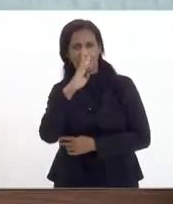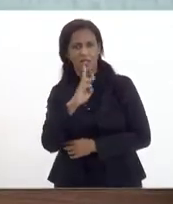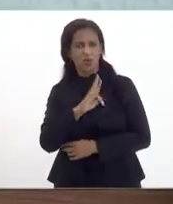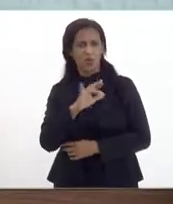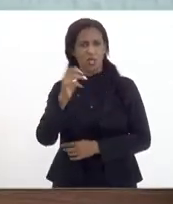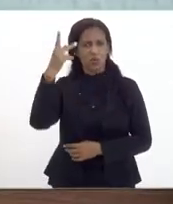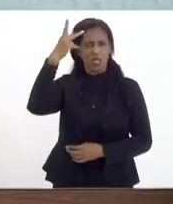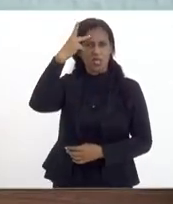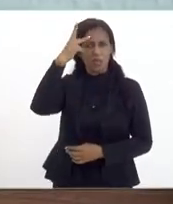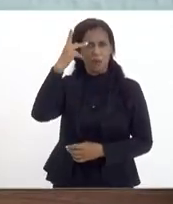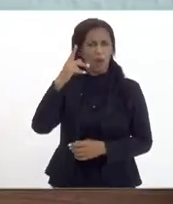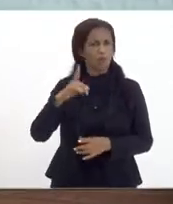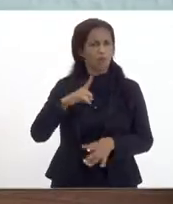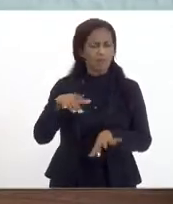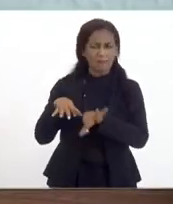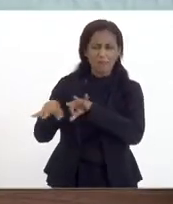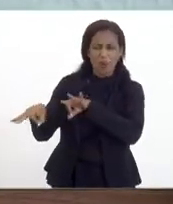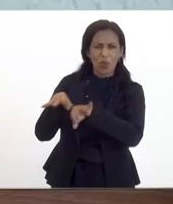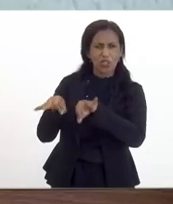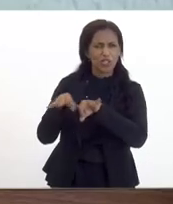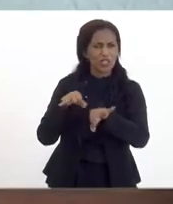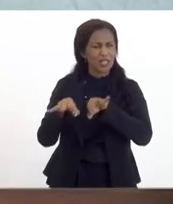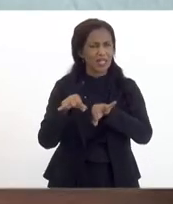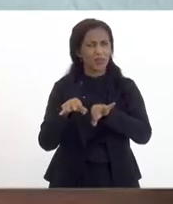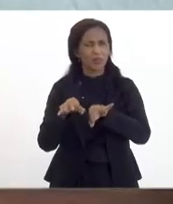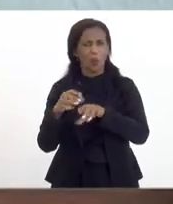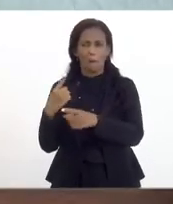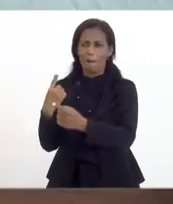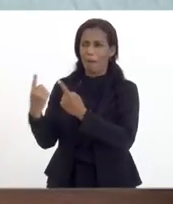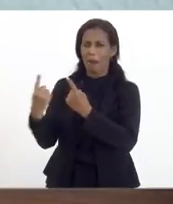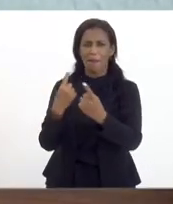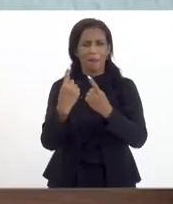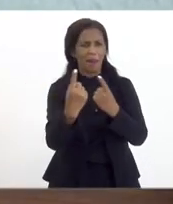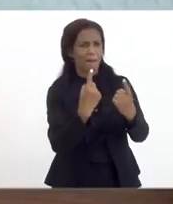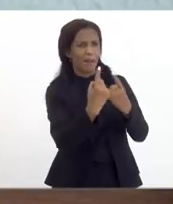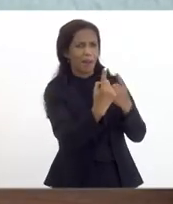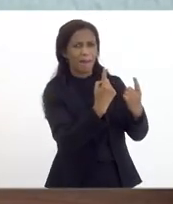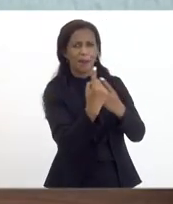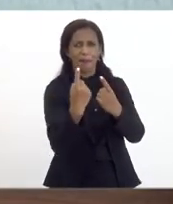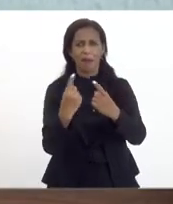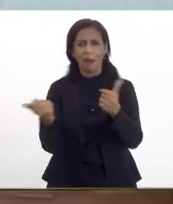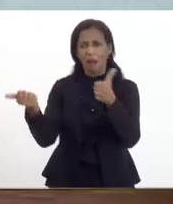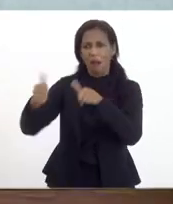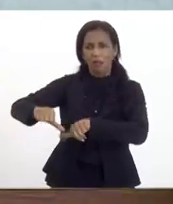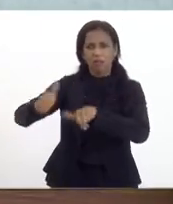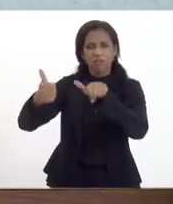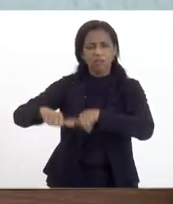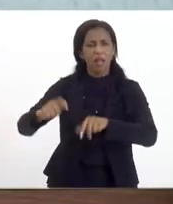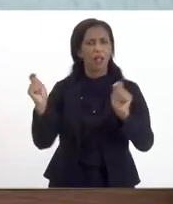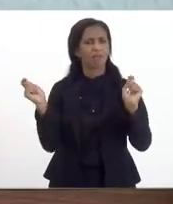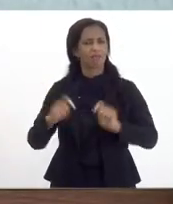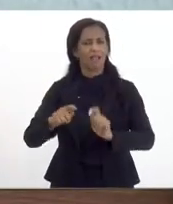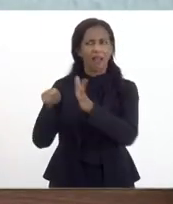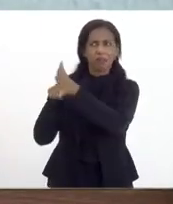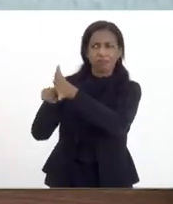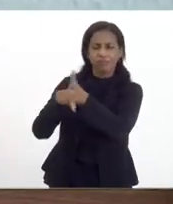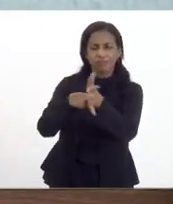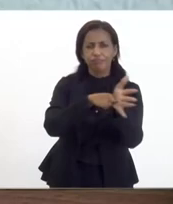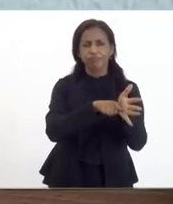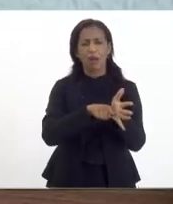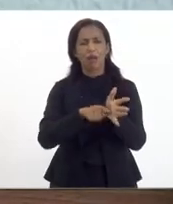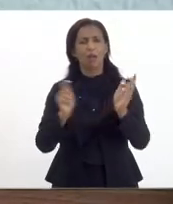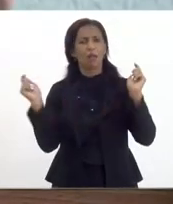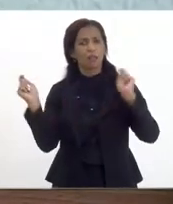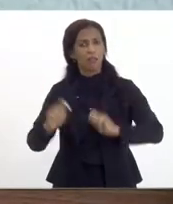Paulo tem projetos gigantescos que pode ser analisado presidente André que